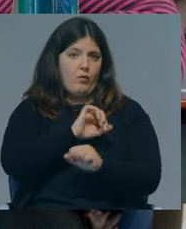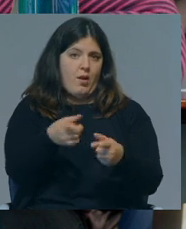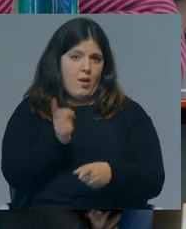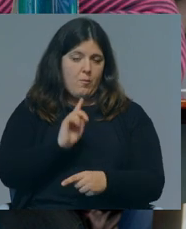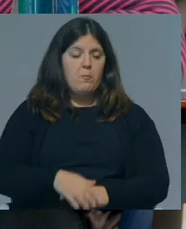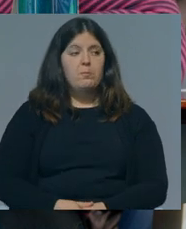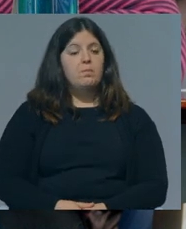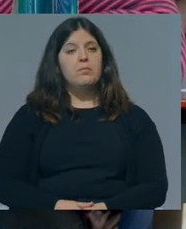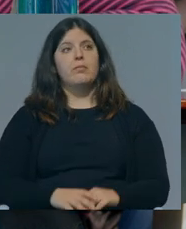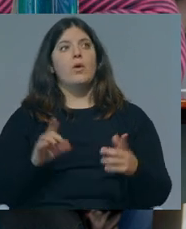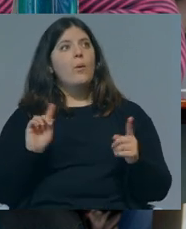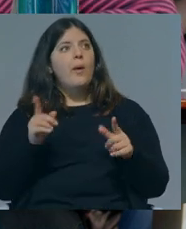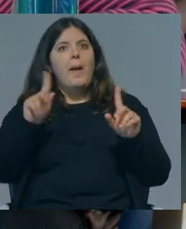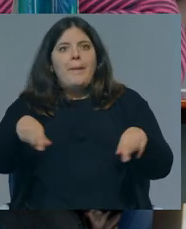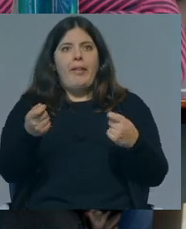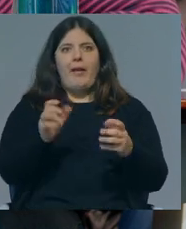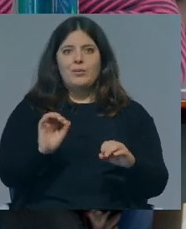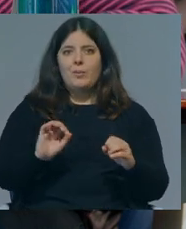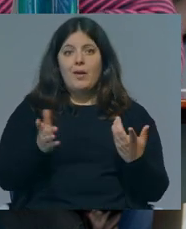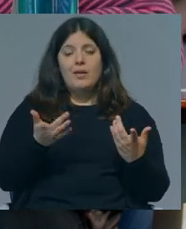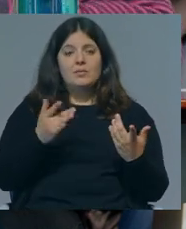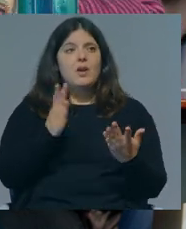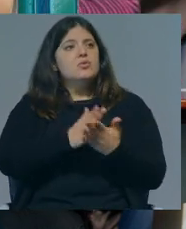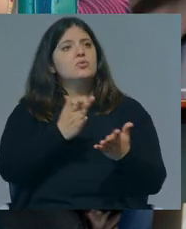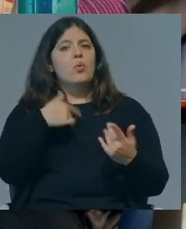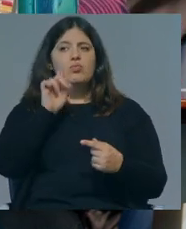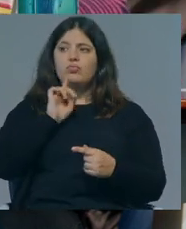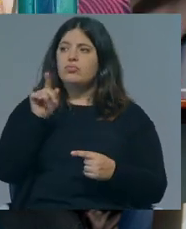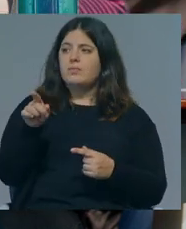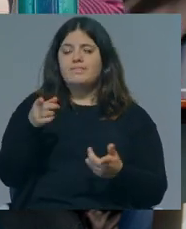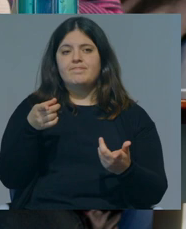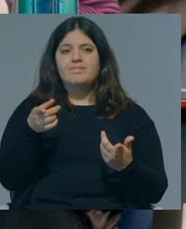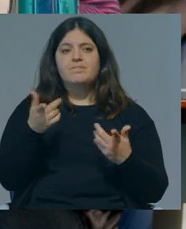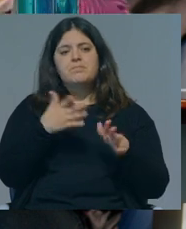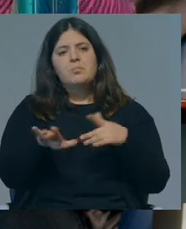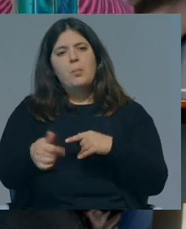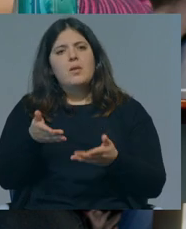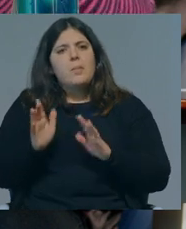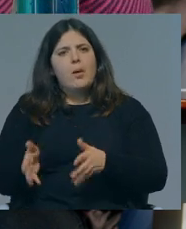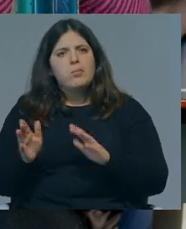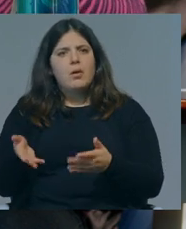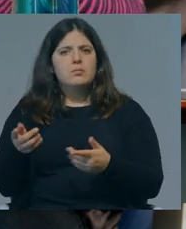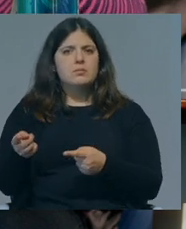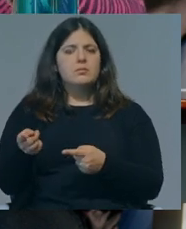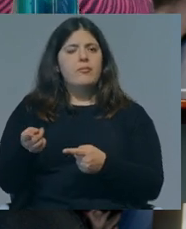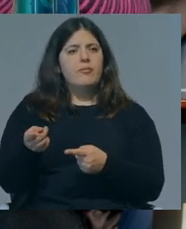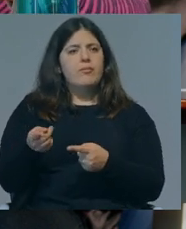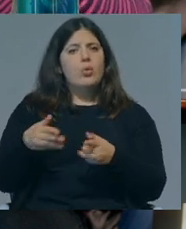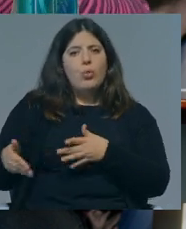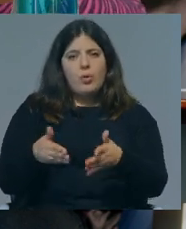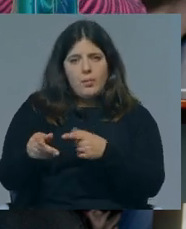E, portanto, quer dizer, não há milagres, não é só educando as mulheres, é uma parte necessária do